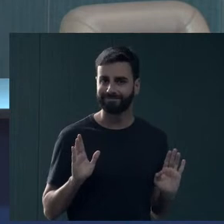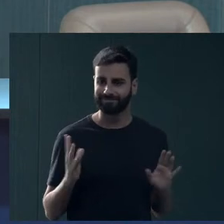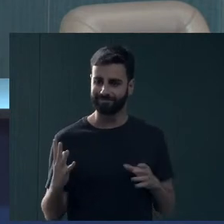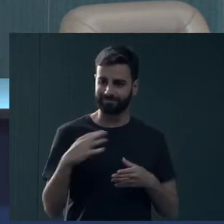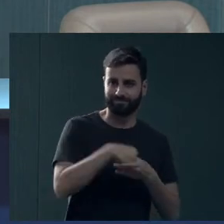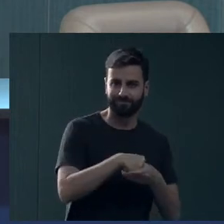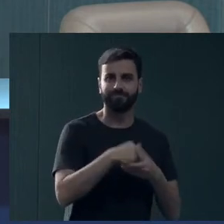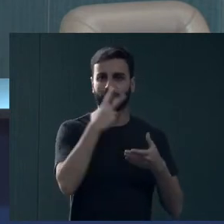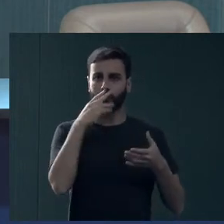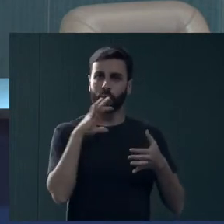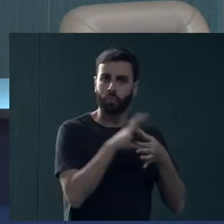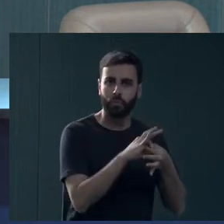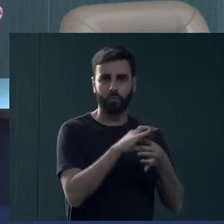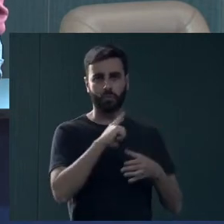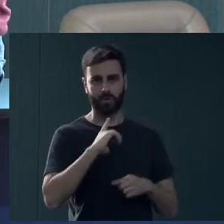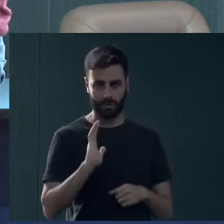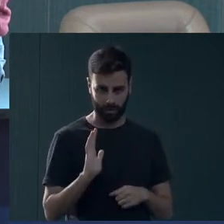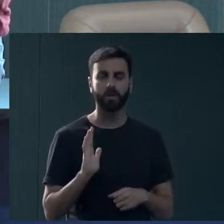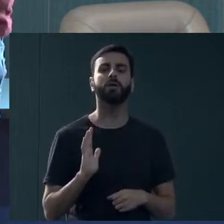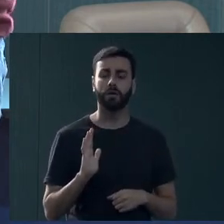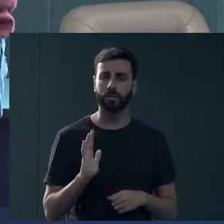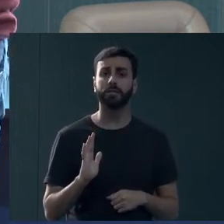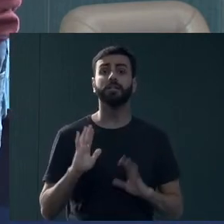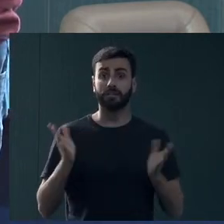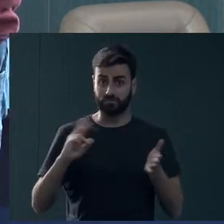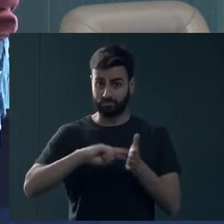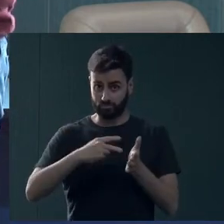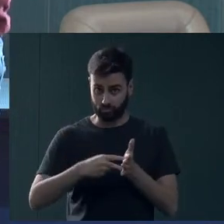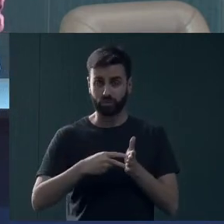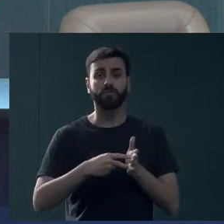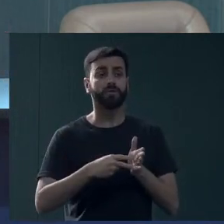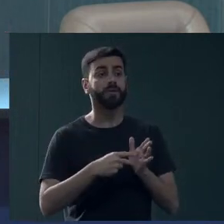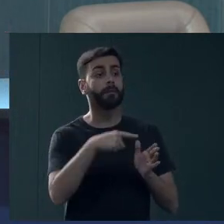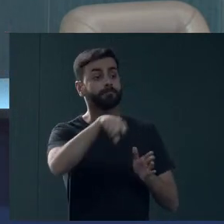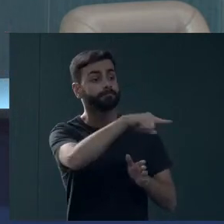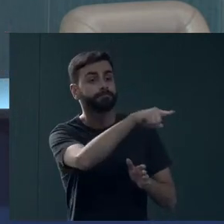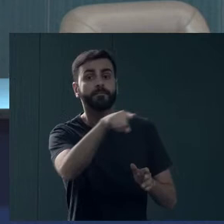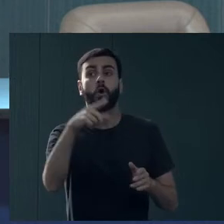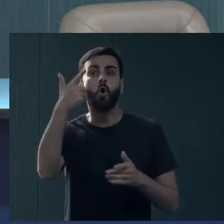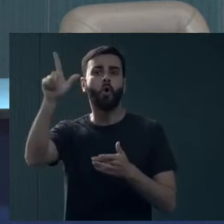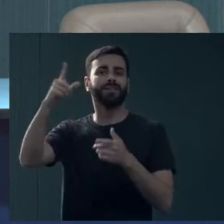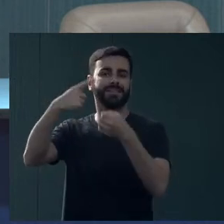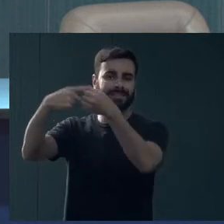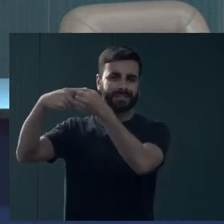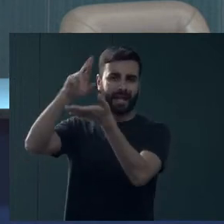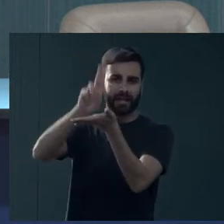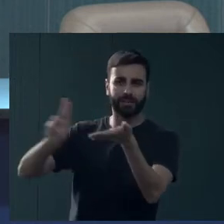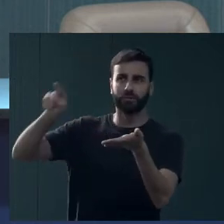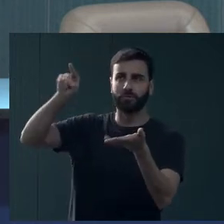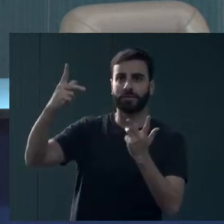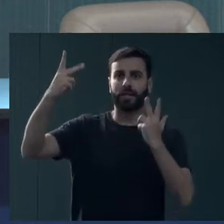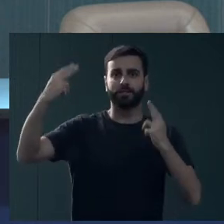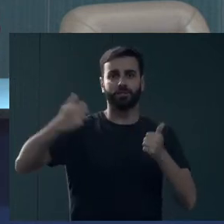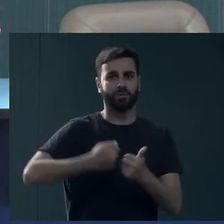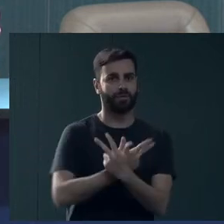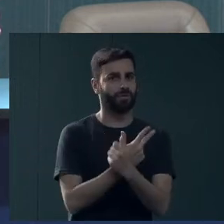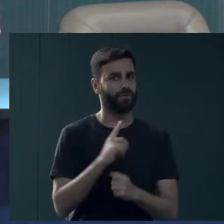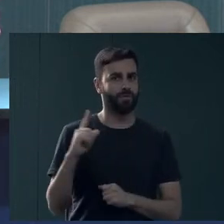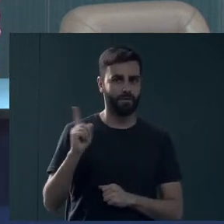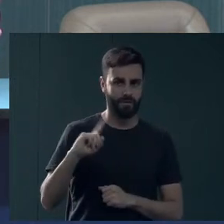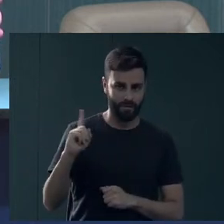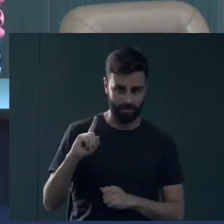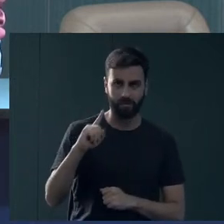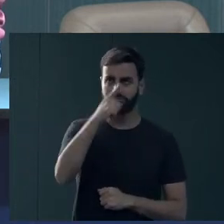serviços complementares. E isso já desafoga o serviço da cidade. Outras universidades não têm a estrutura que a gente tem para